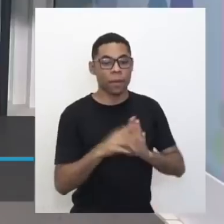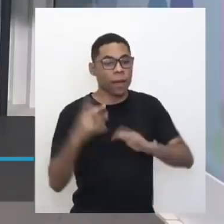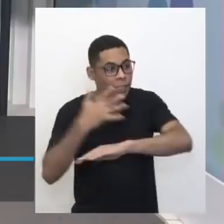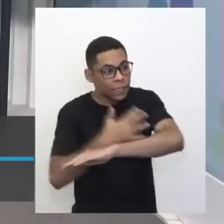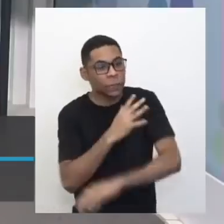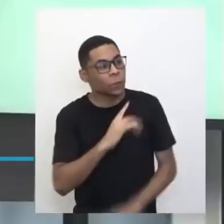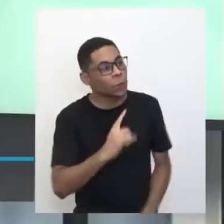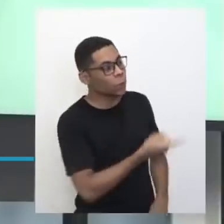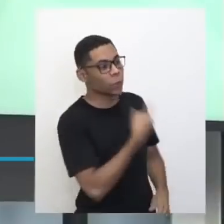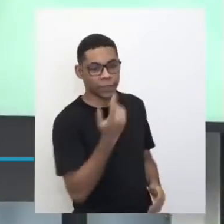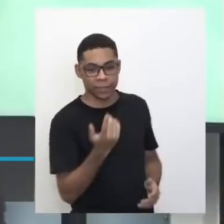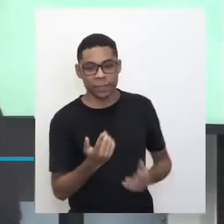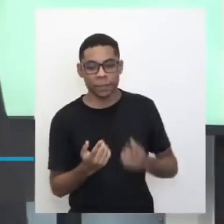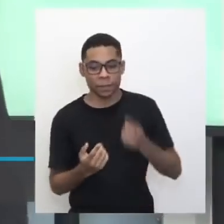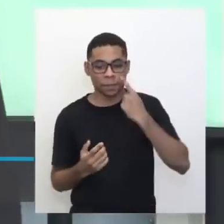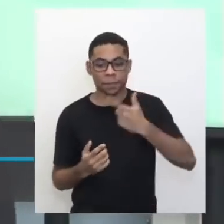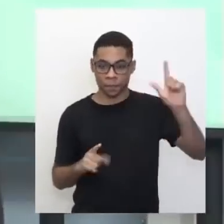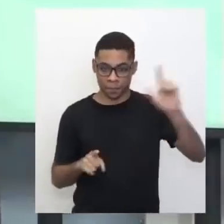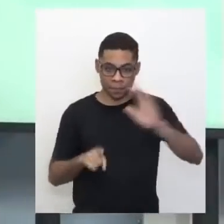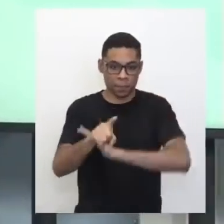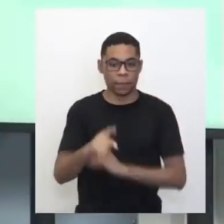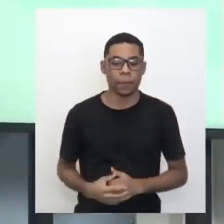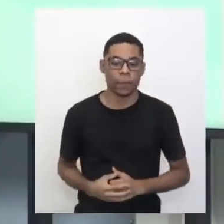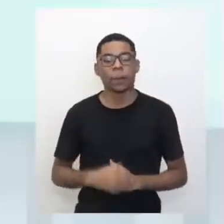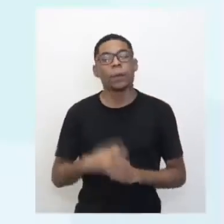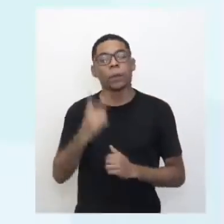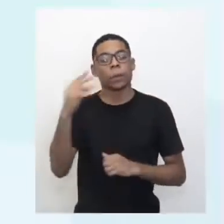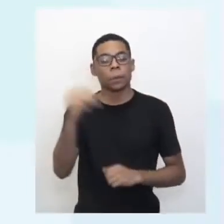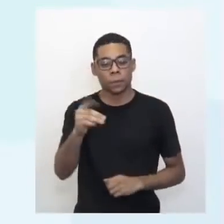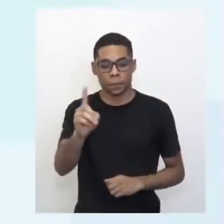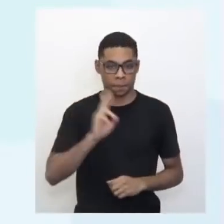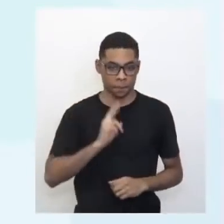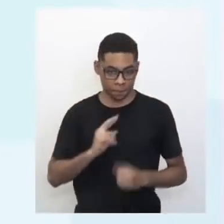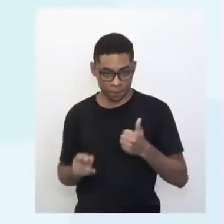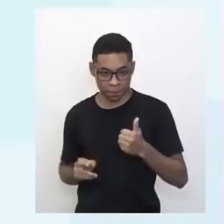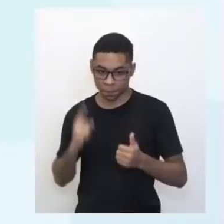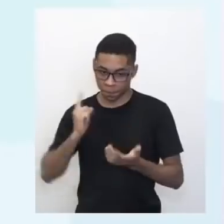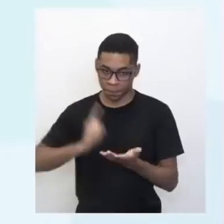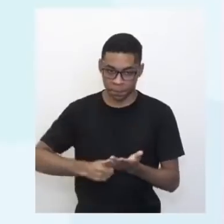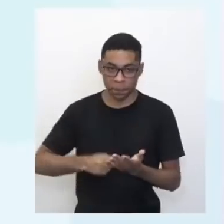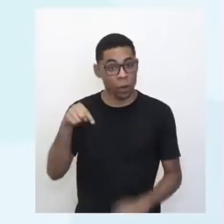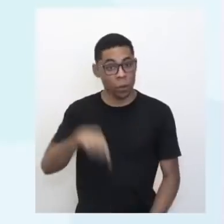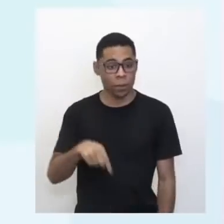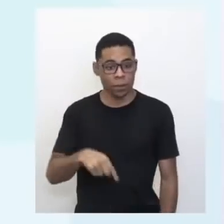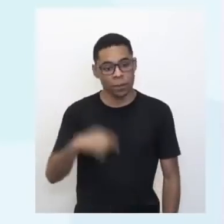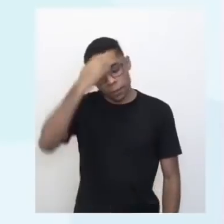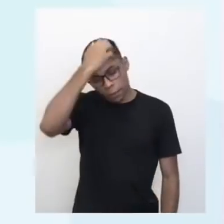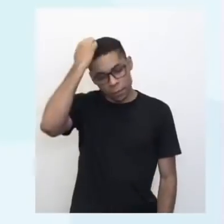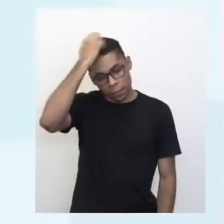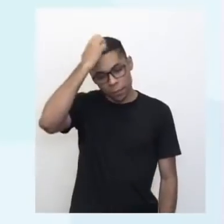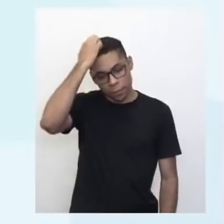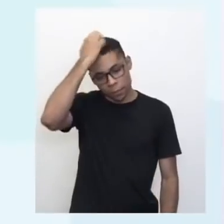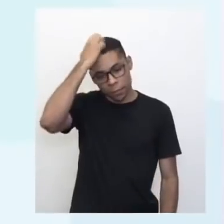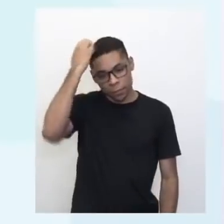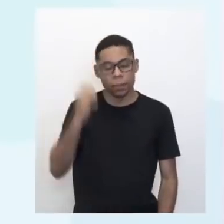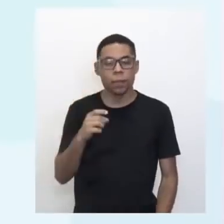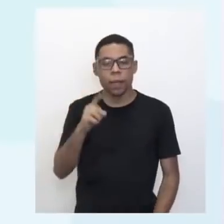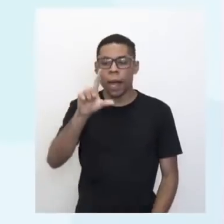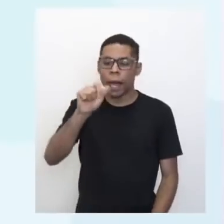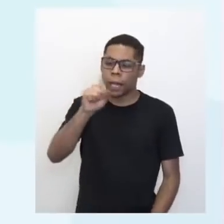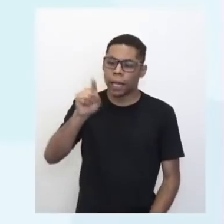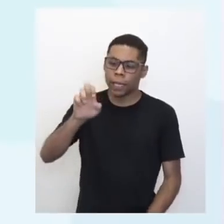Nós, né? Sim. Olha, tem mais uma pergunta aí para vocês. Em dois minutos você vai responder. mim, agora, qual aplicação de